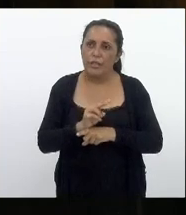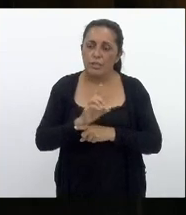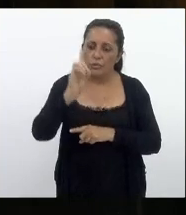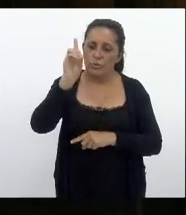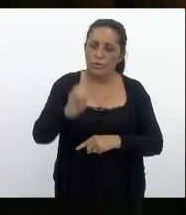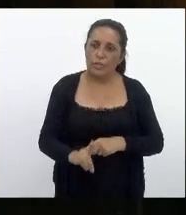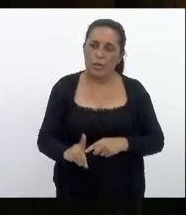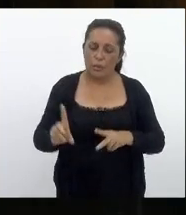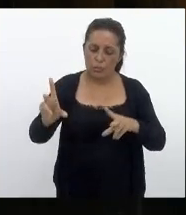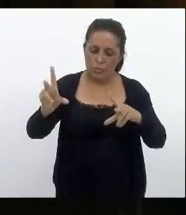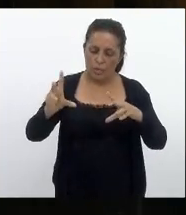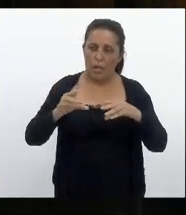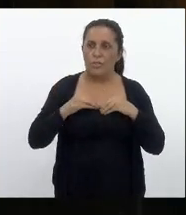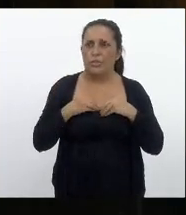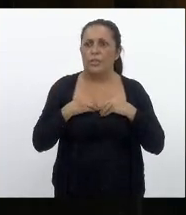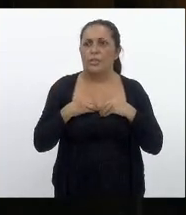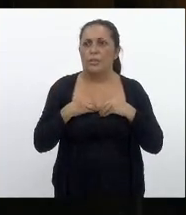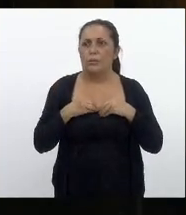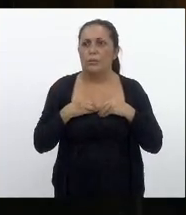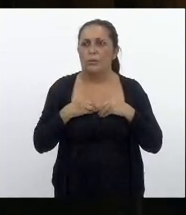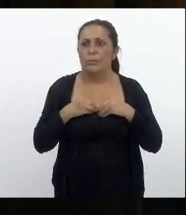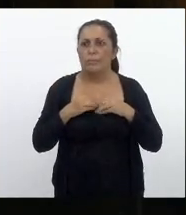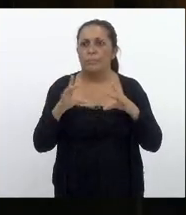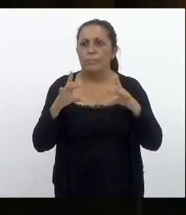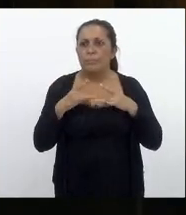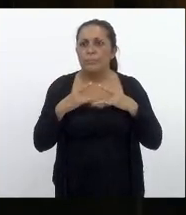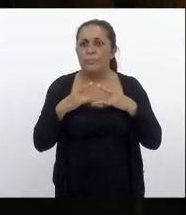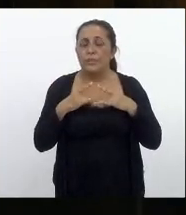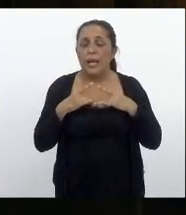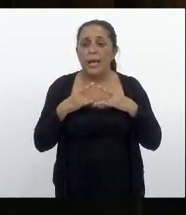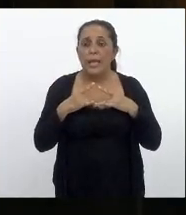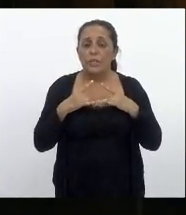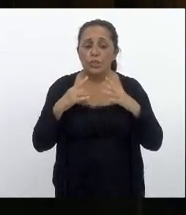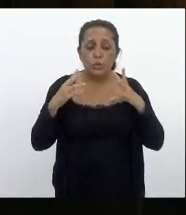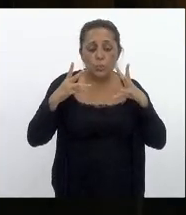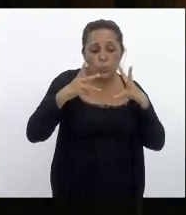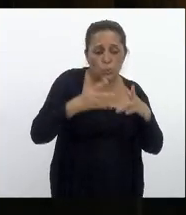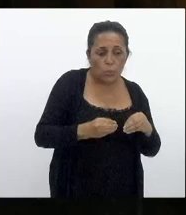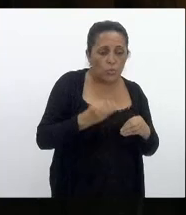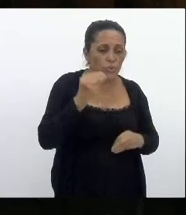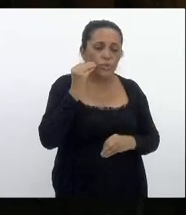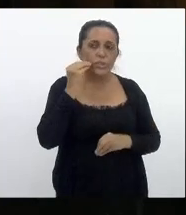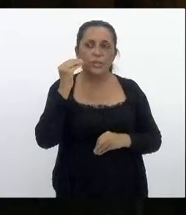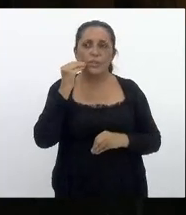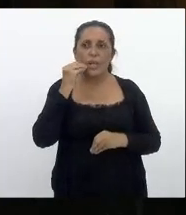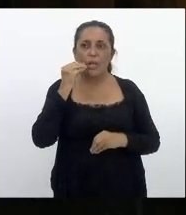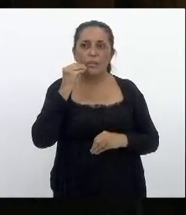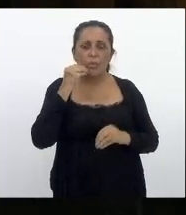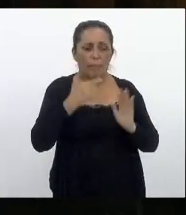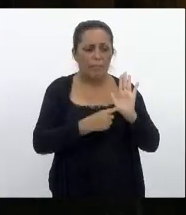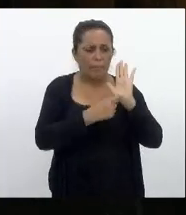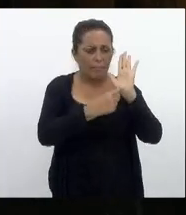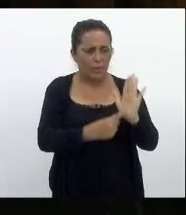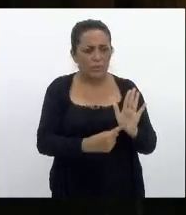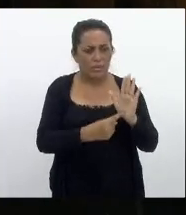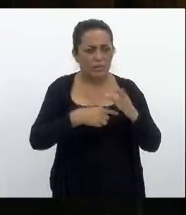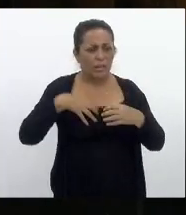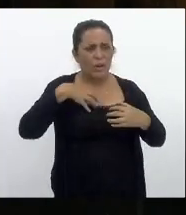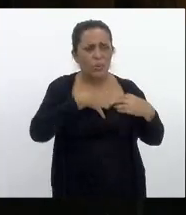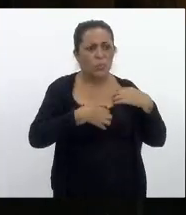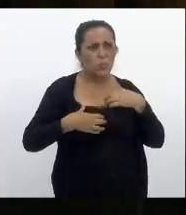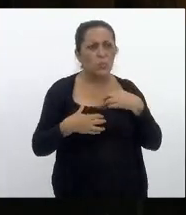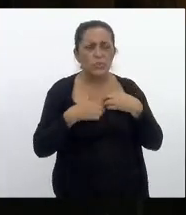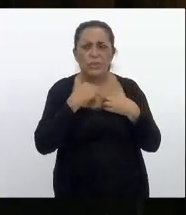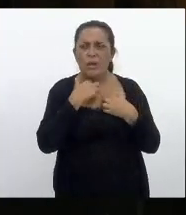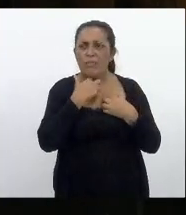direito adquirido em defesa daqueles que tentam manifestar a sua angústia e a sua voz